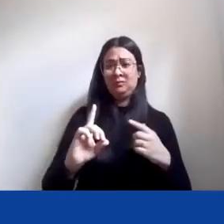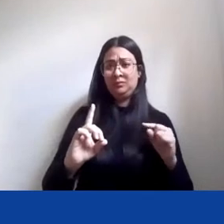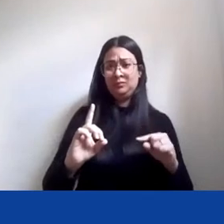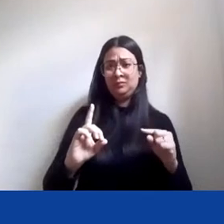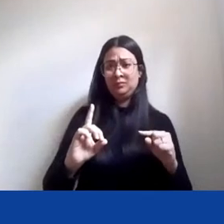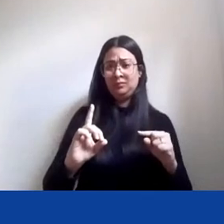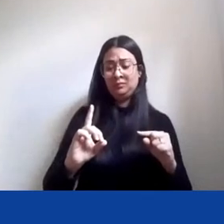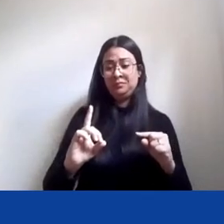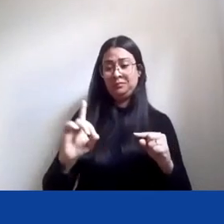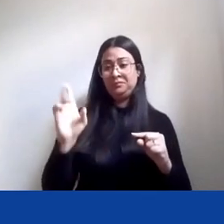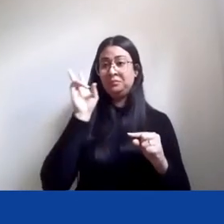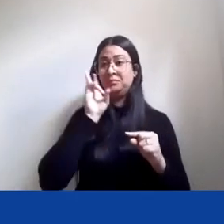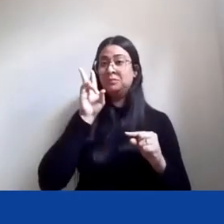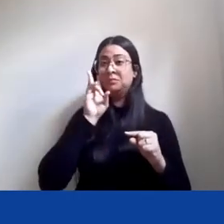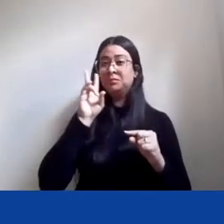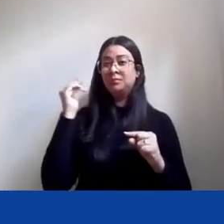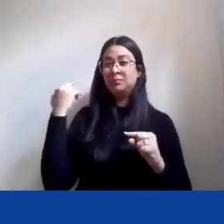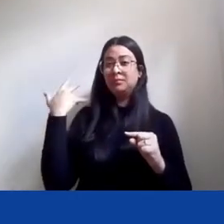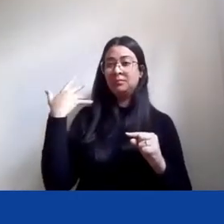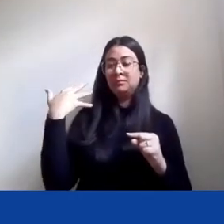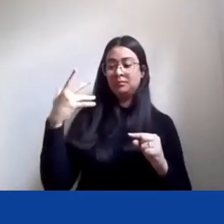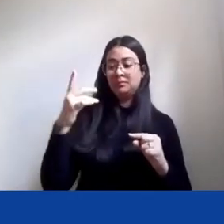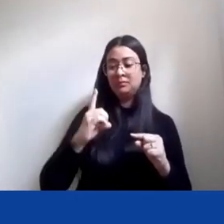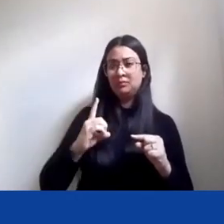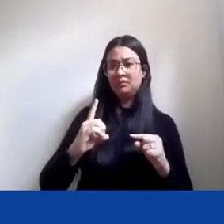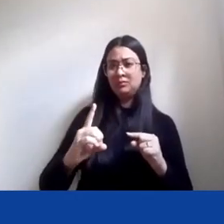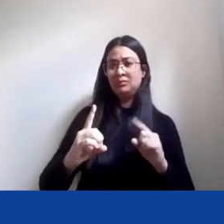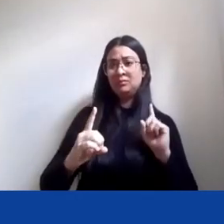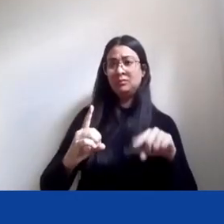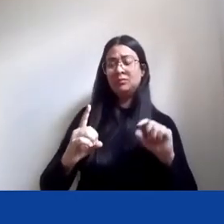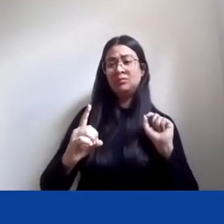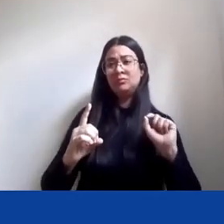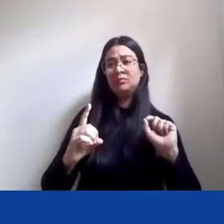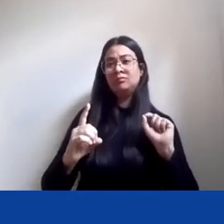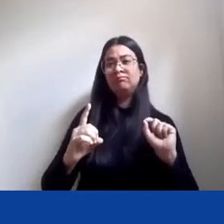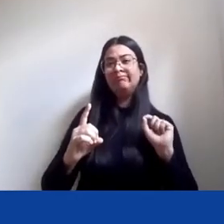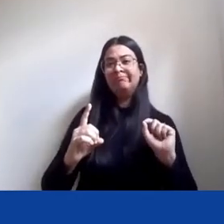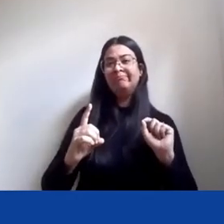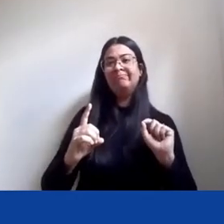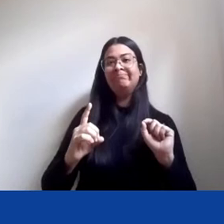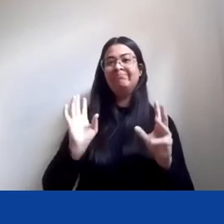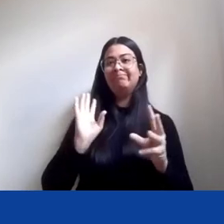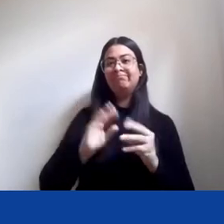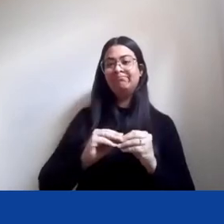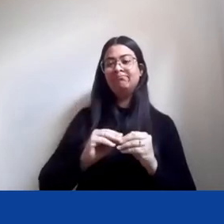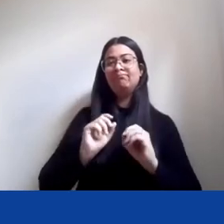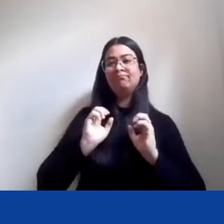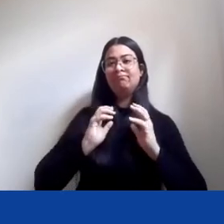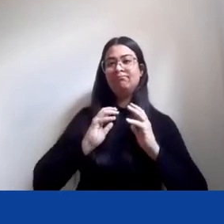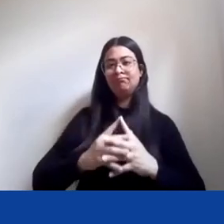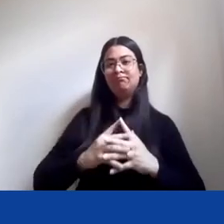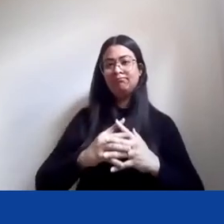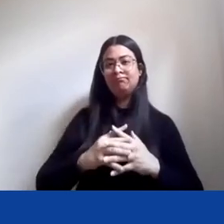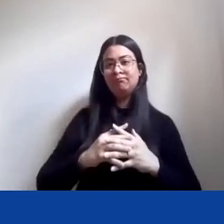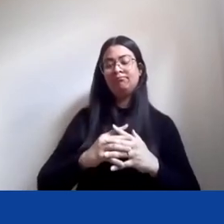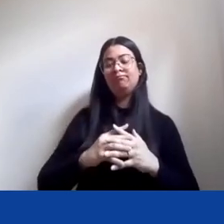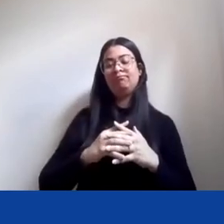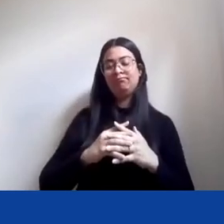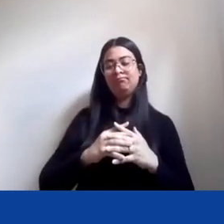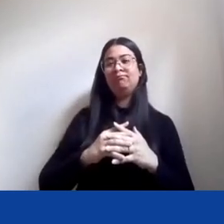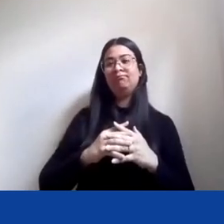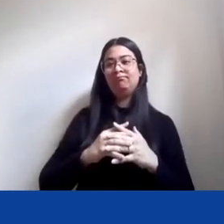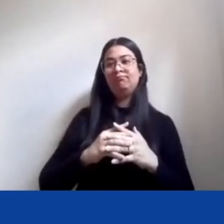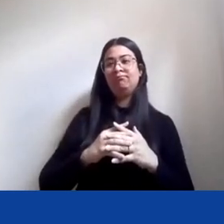Historicamente, direitos sempre são resultado de conflito. Está aí o nosso o